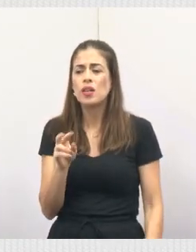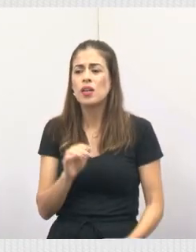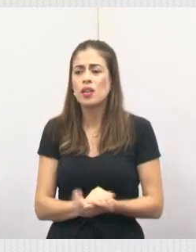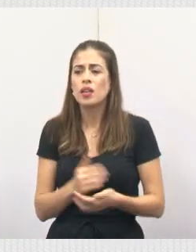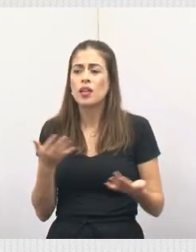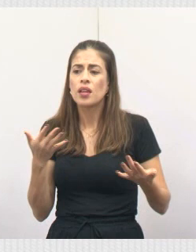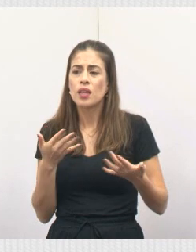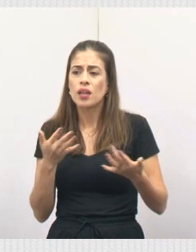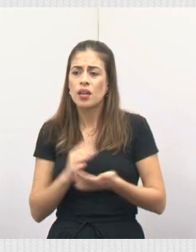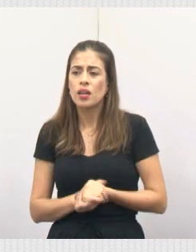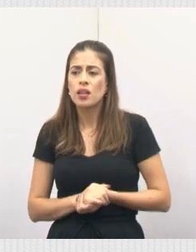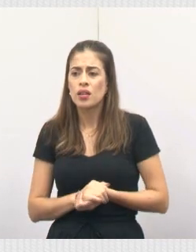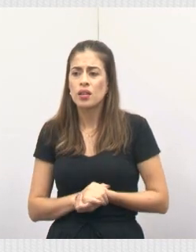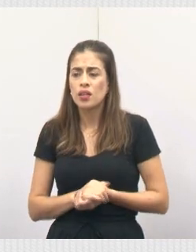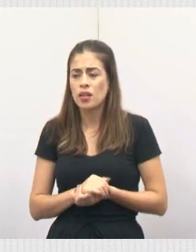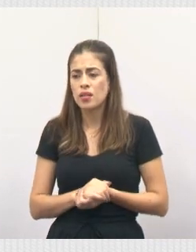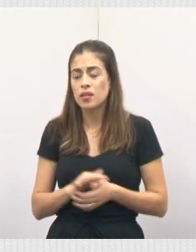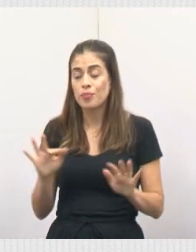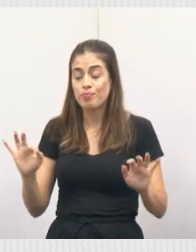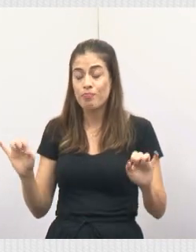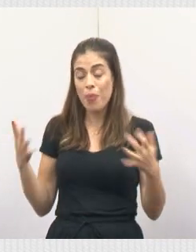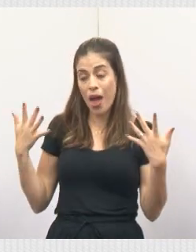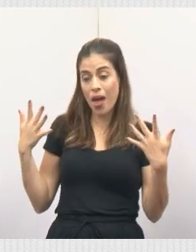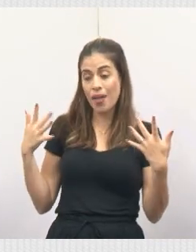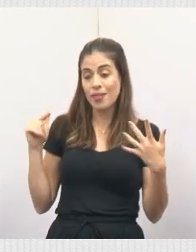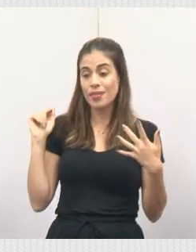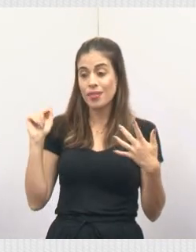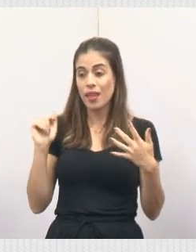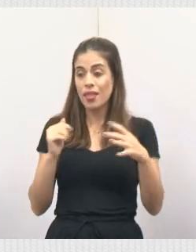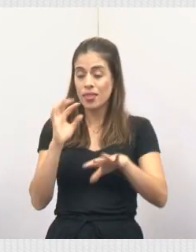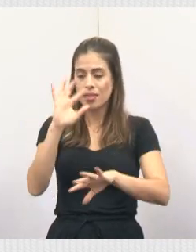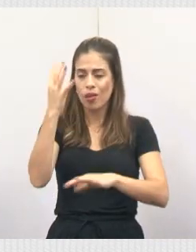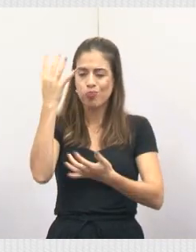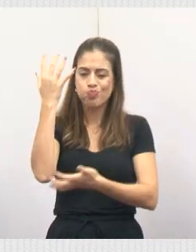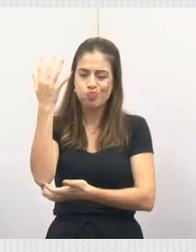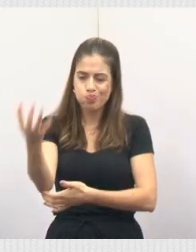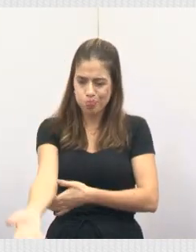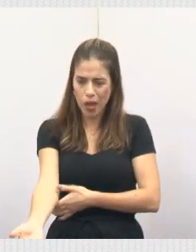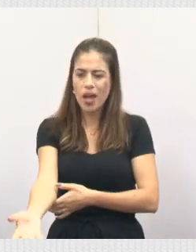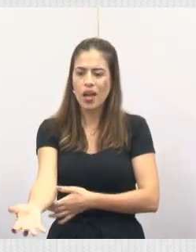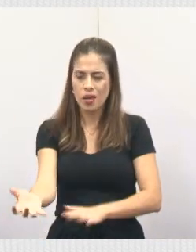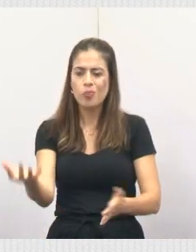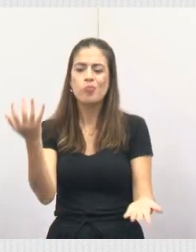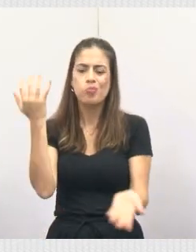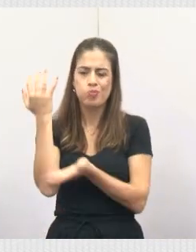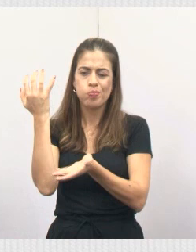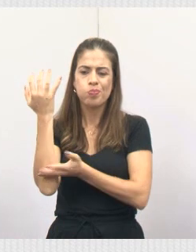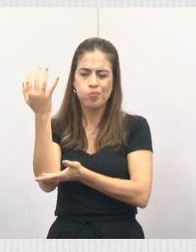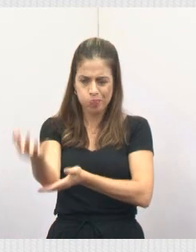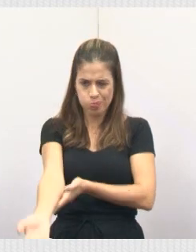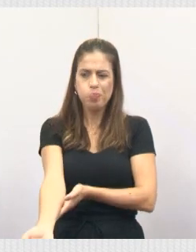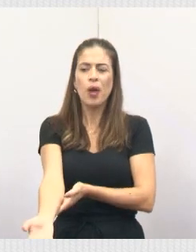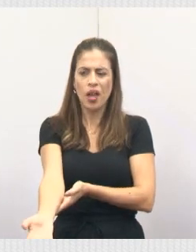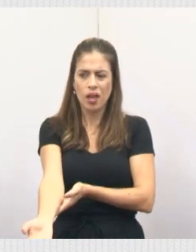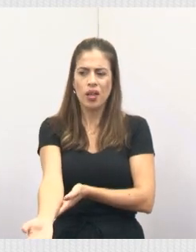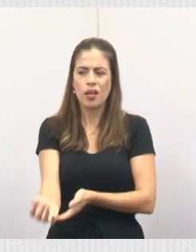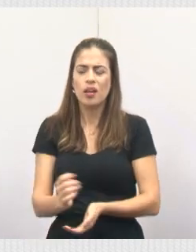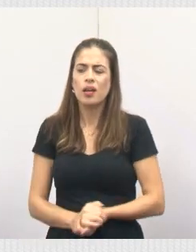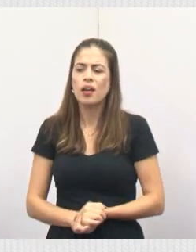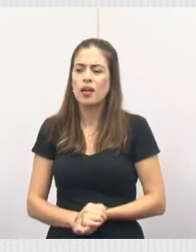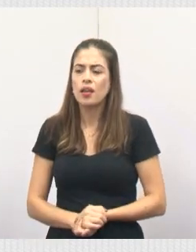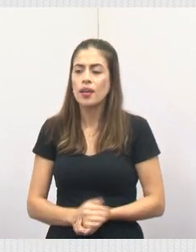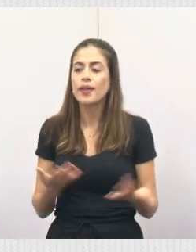E aí nós tivemos a grata surpresa de que as árvores foram suprimidas, fizeram a supressão das árvores.